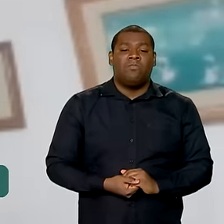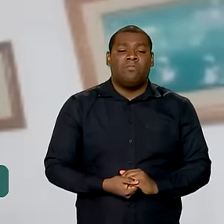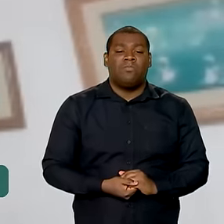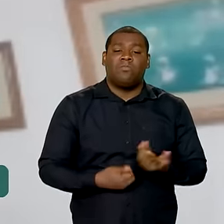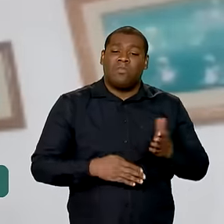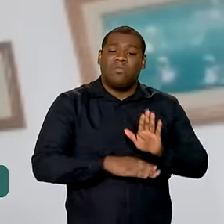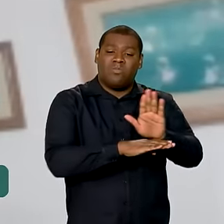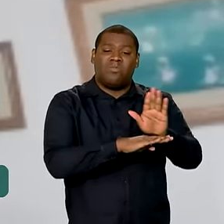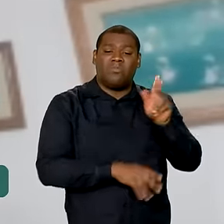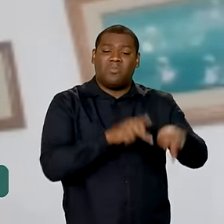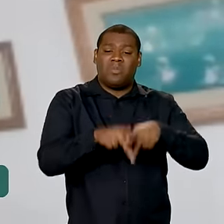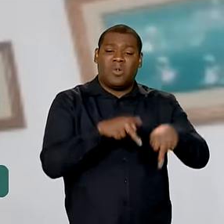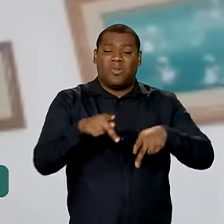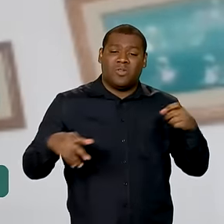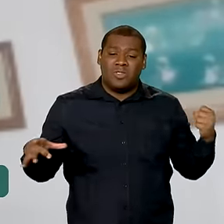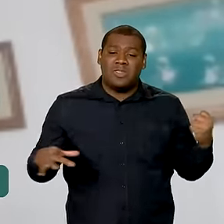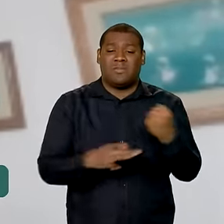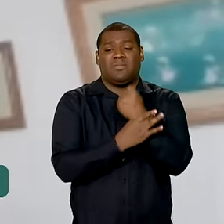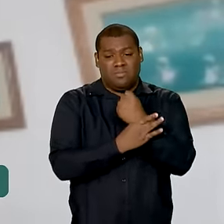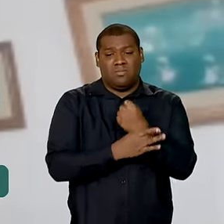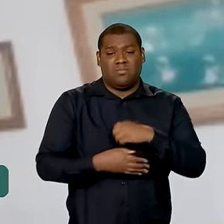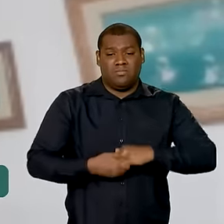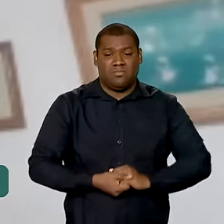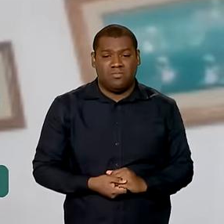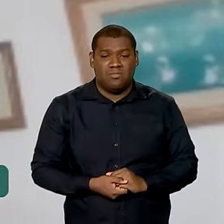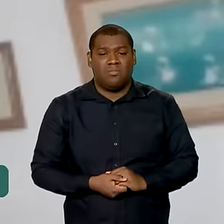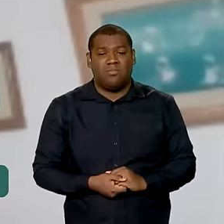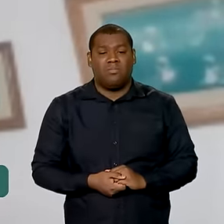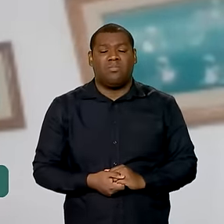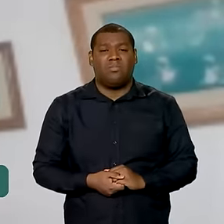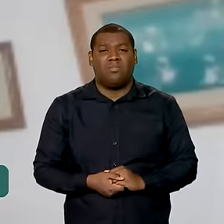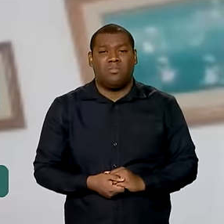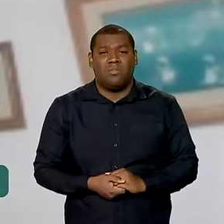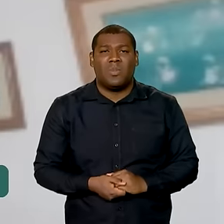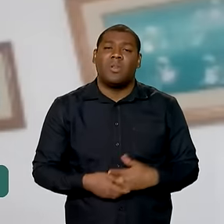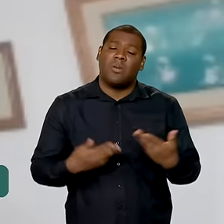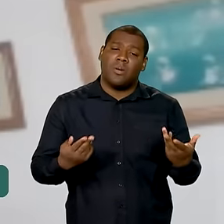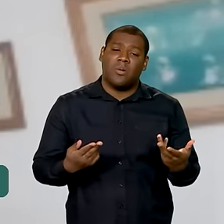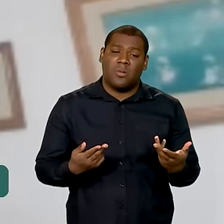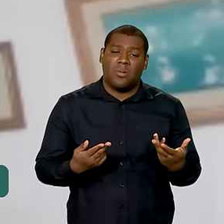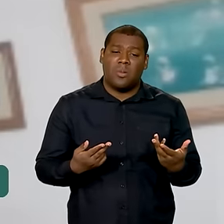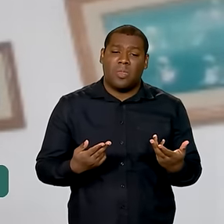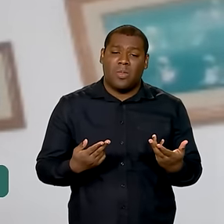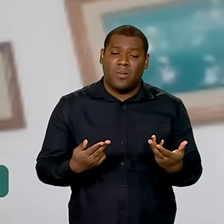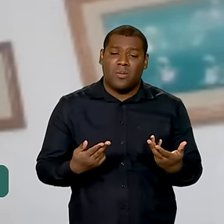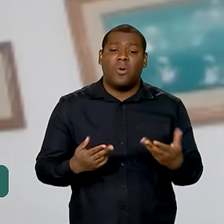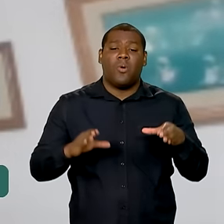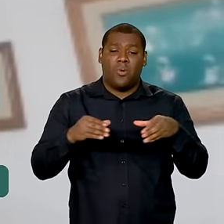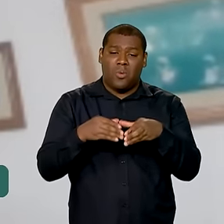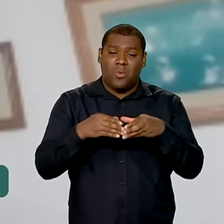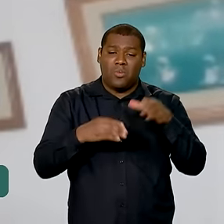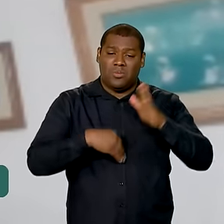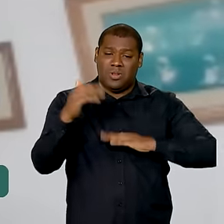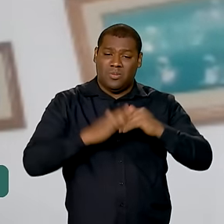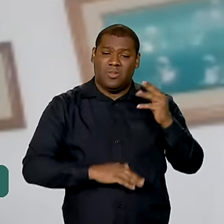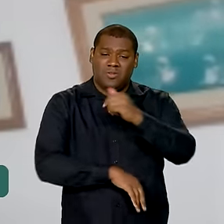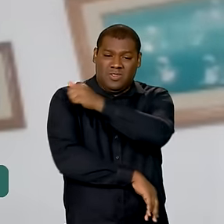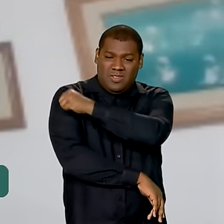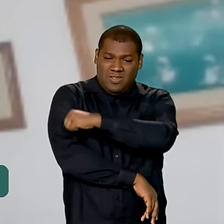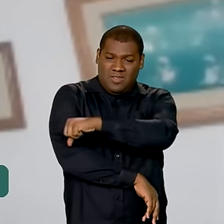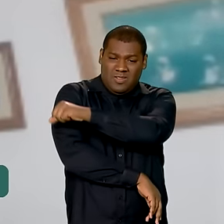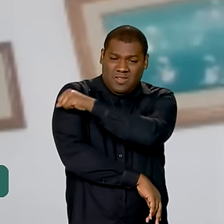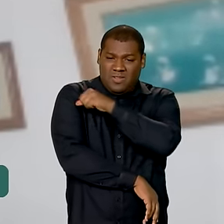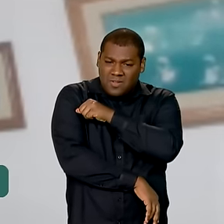dessa população que estava perdendo tudo. Então, acho que a enfermagem foi crucial no meio